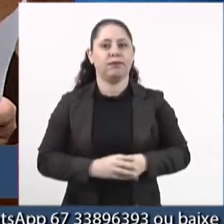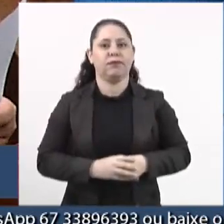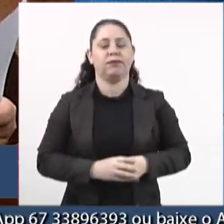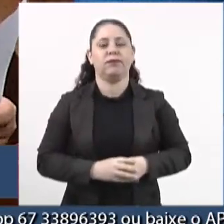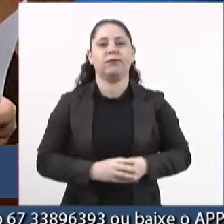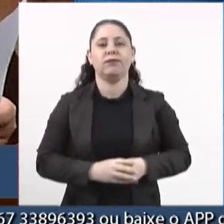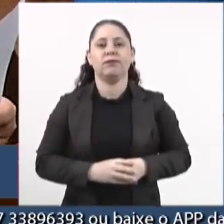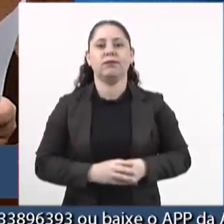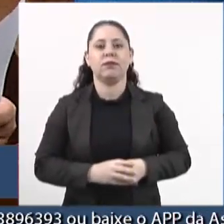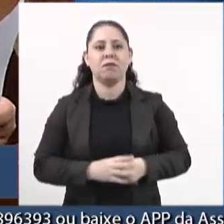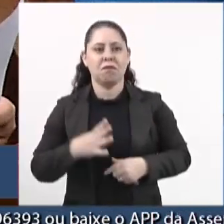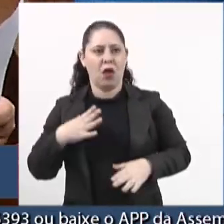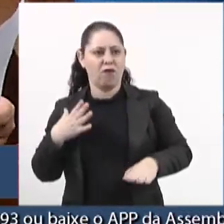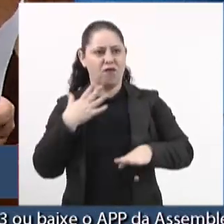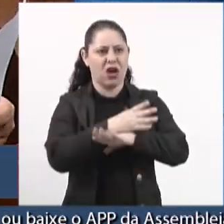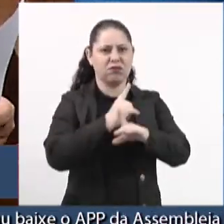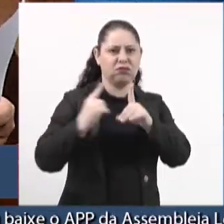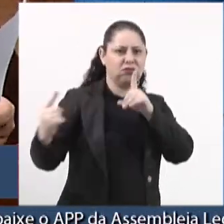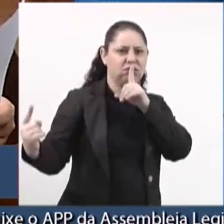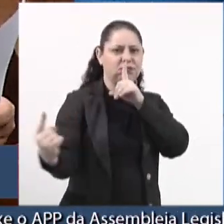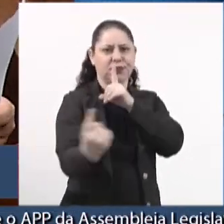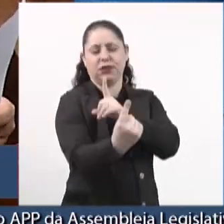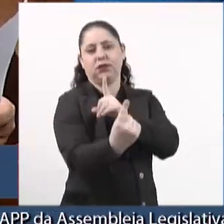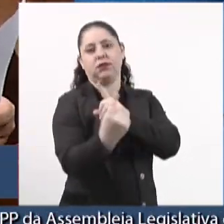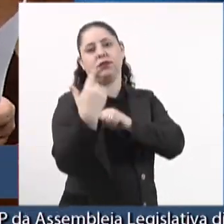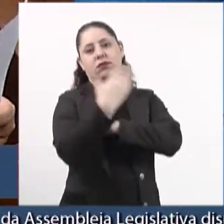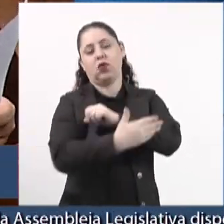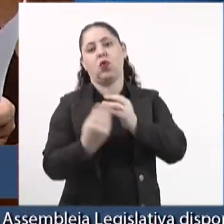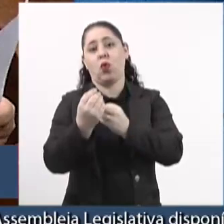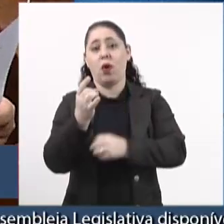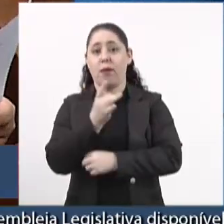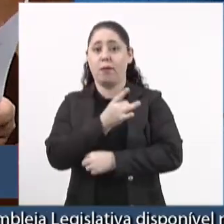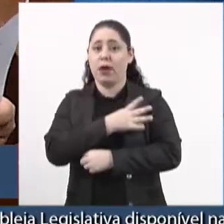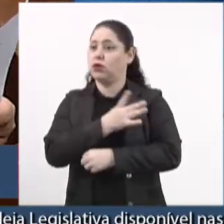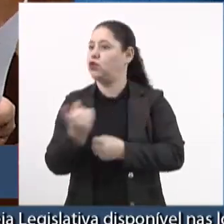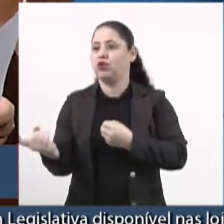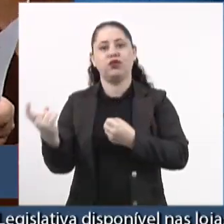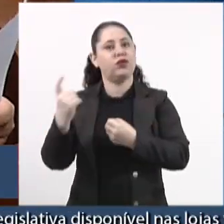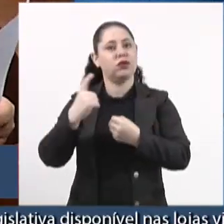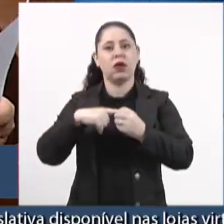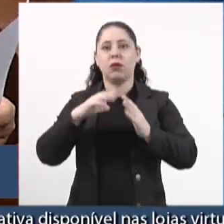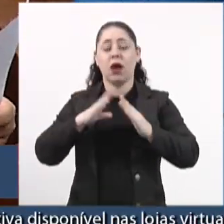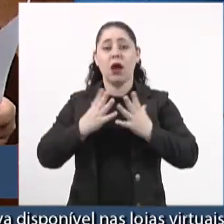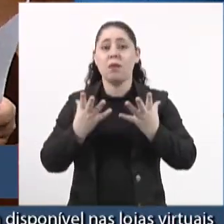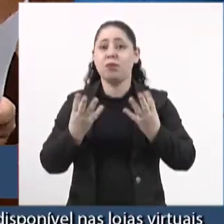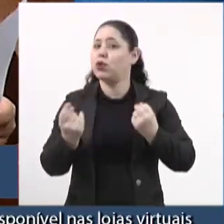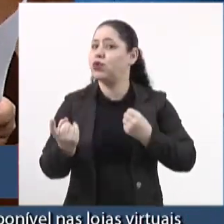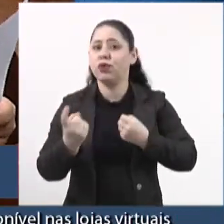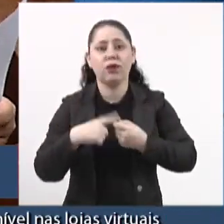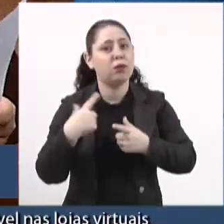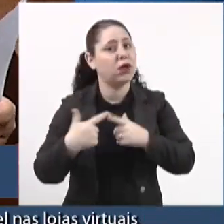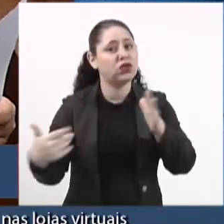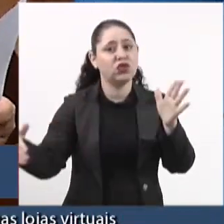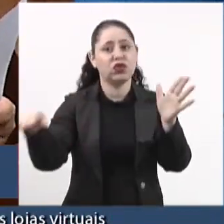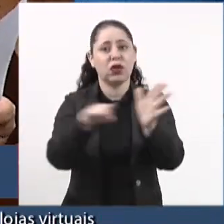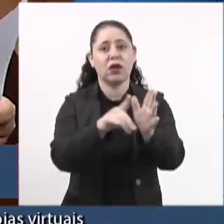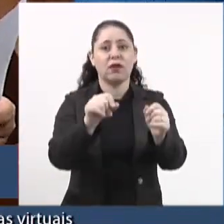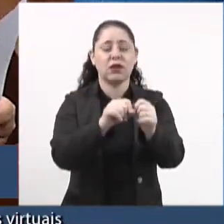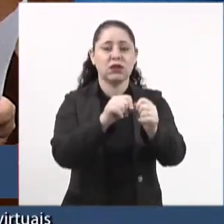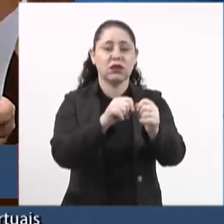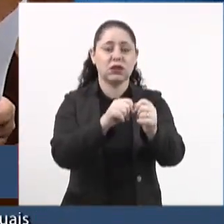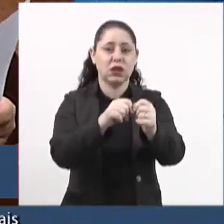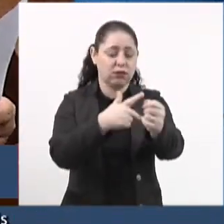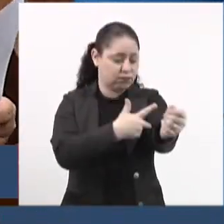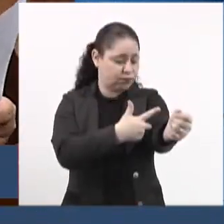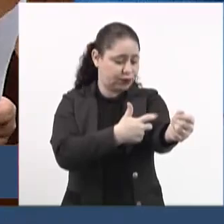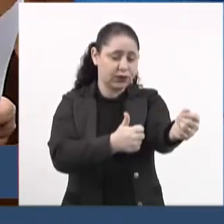E íamos para a linha de frente com medo de não voltar e muitos não voltaram, porque chegava lá, fazia o teste, falava,